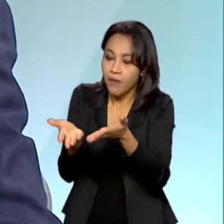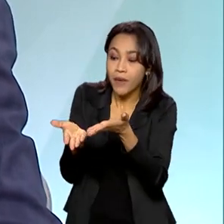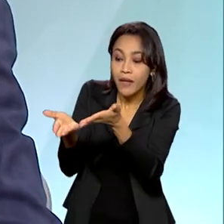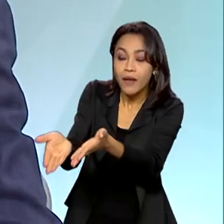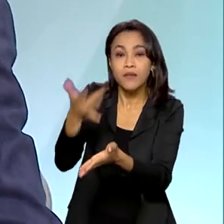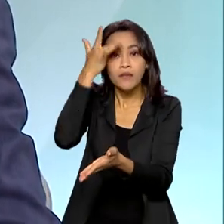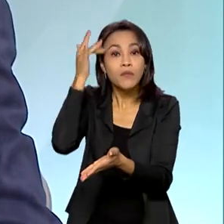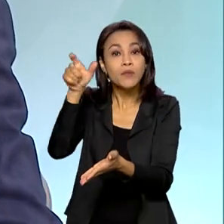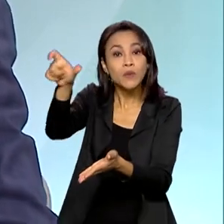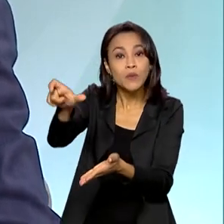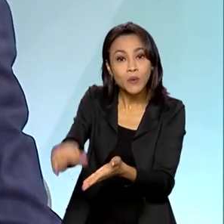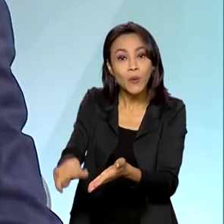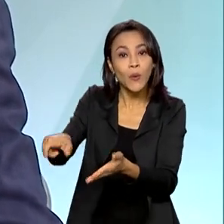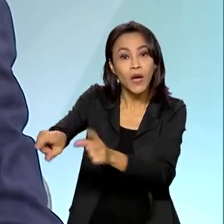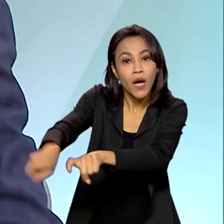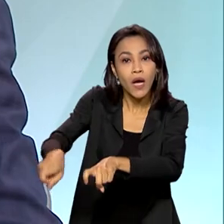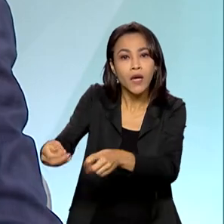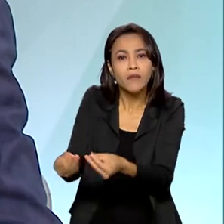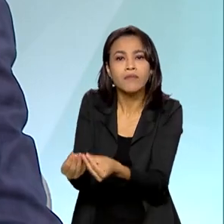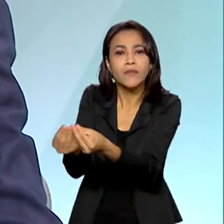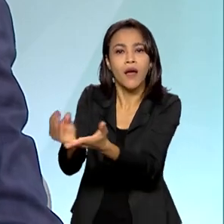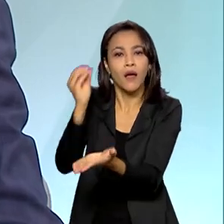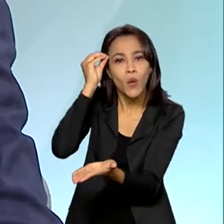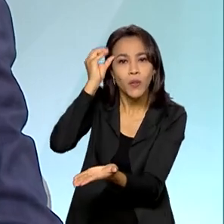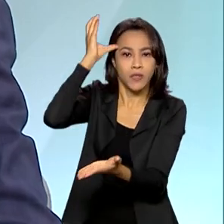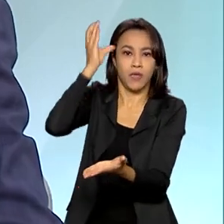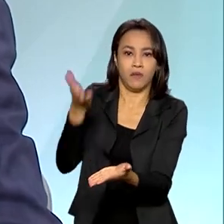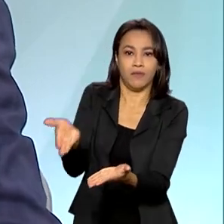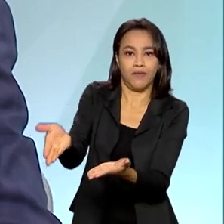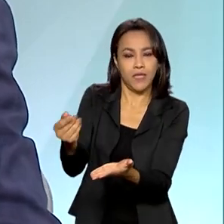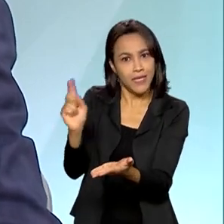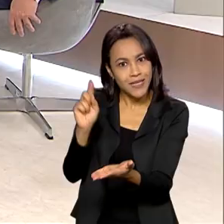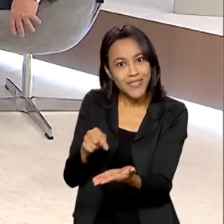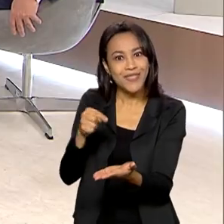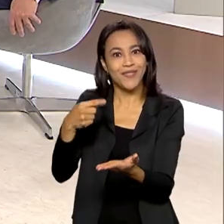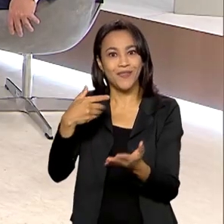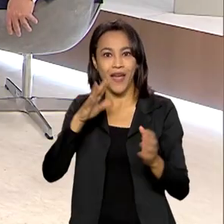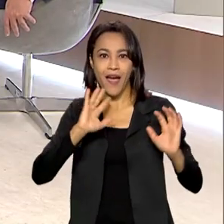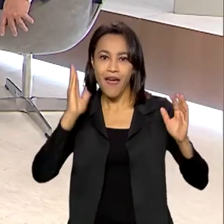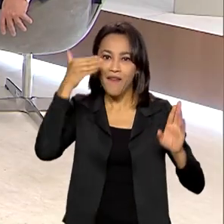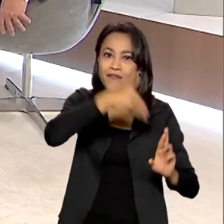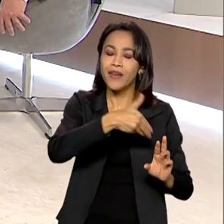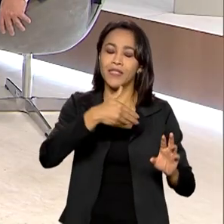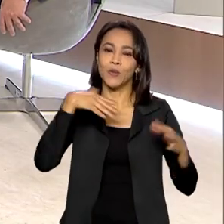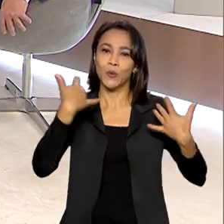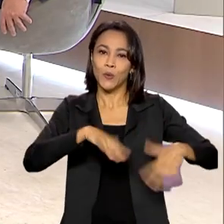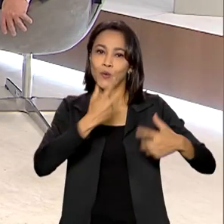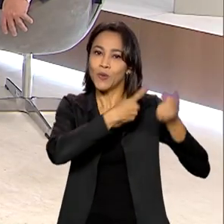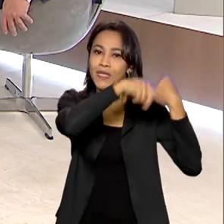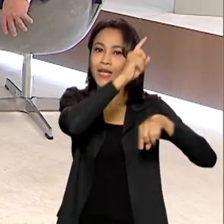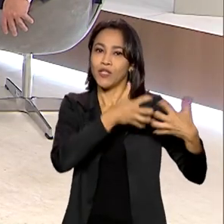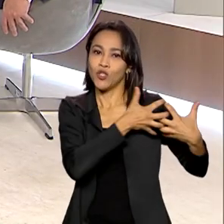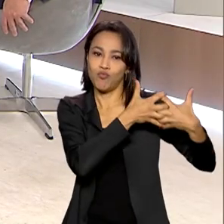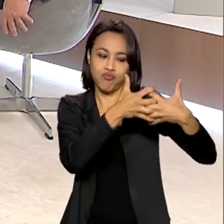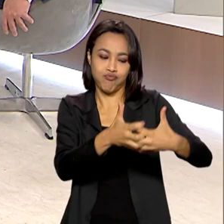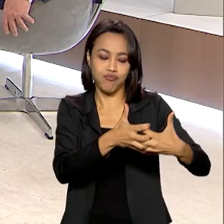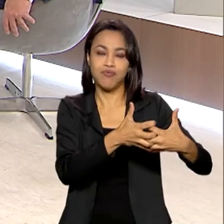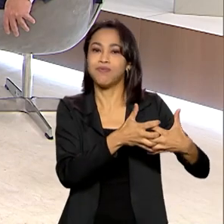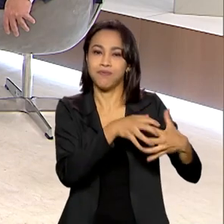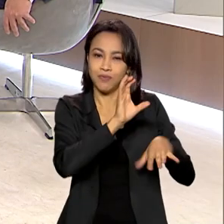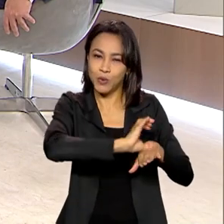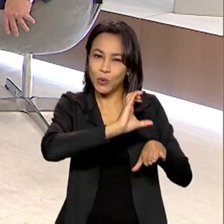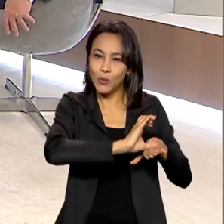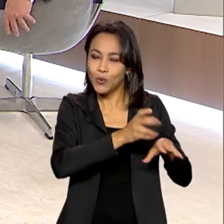campo conhecimento. Perfeito. Esse é o grande diferencial da carreta, é levar para esse homem do campo treinamento, nas melhores